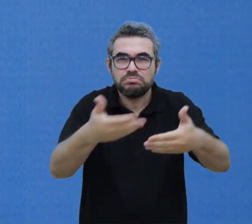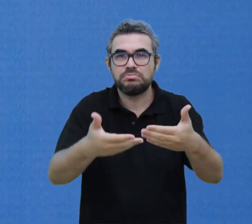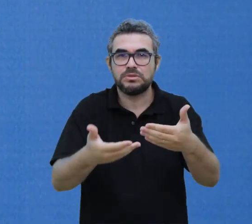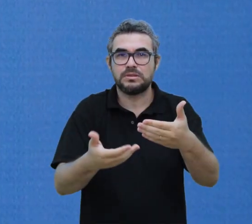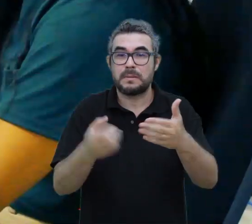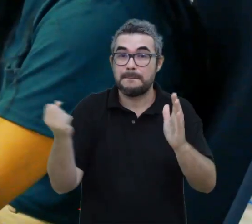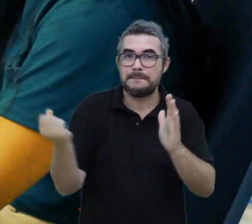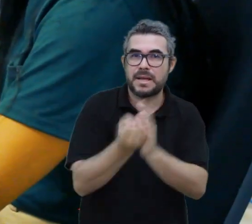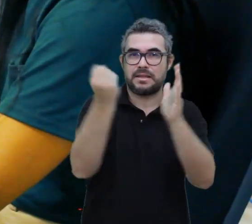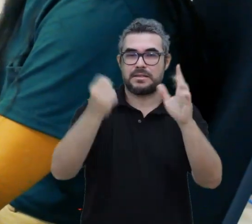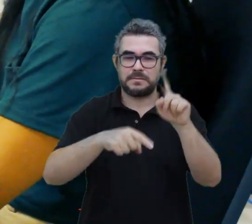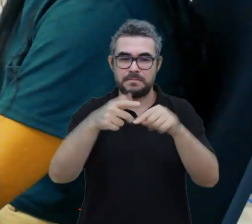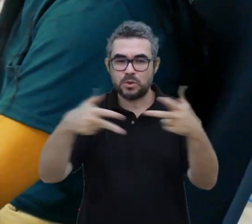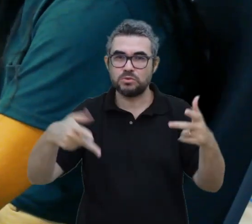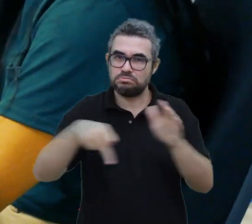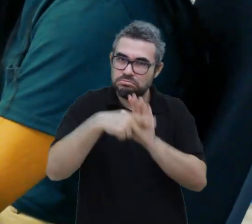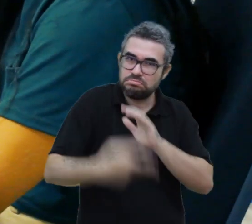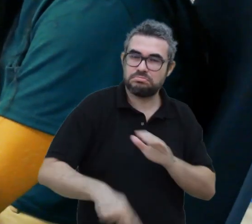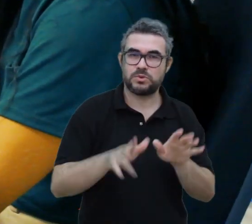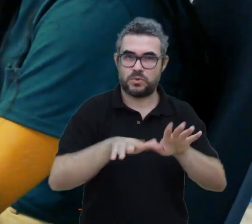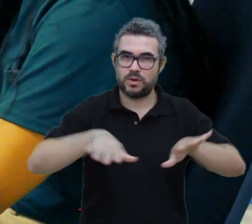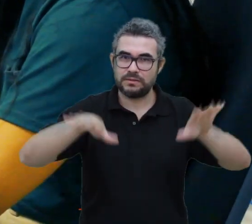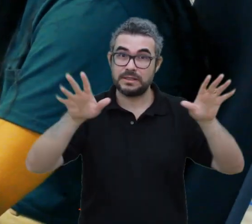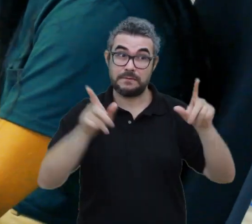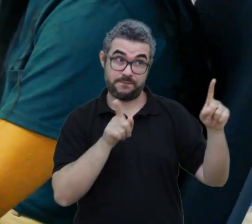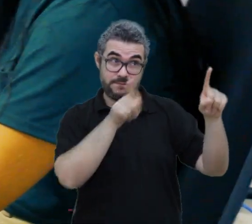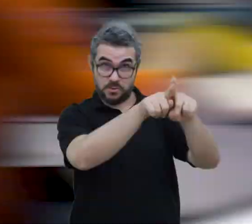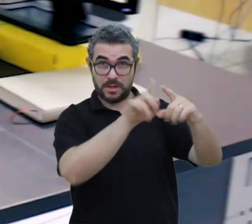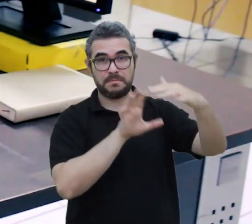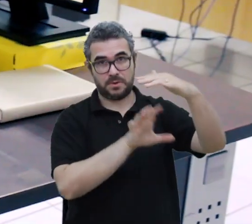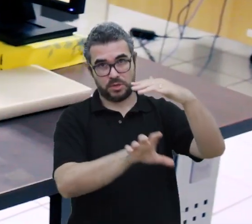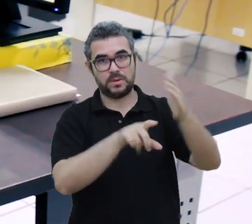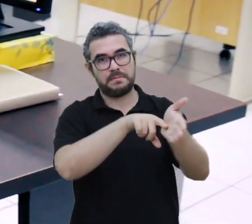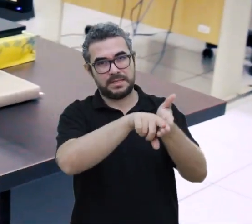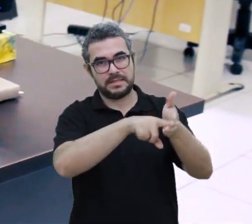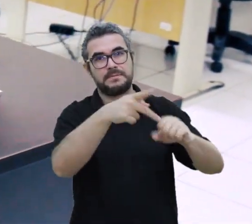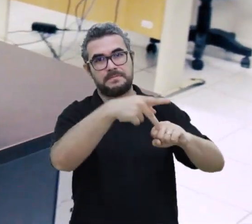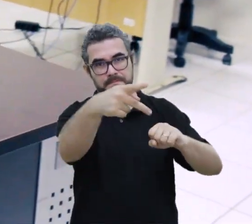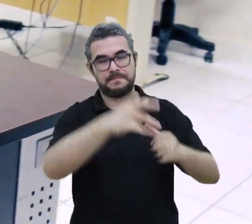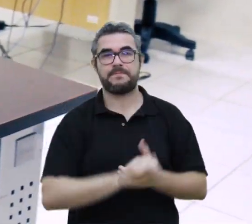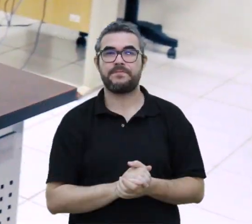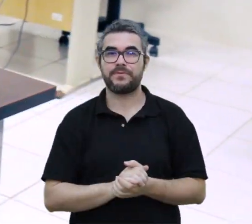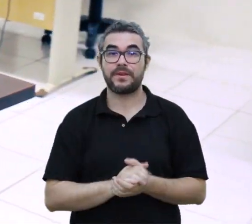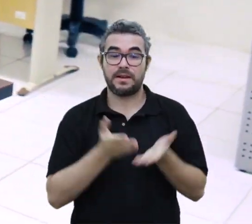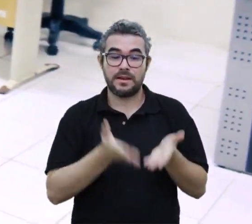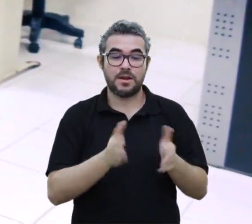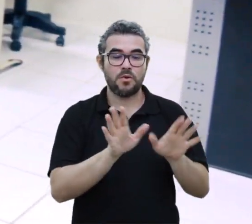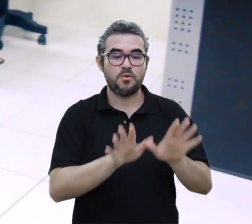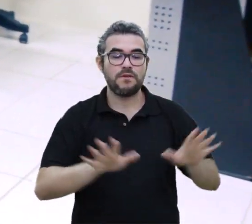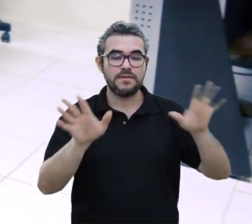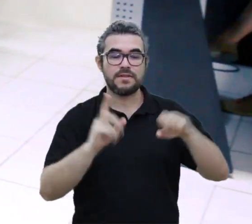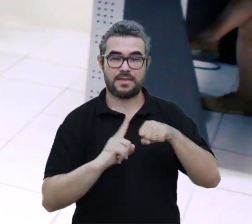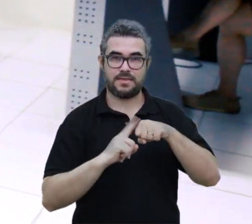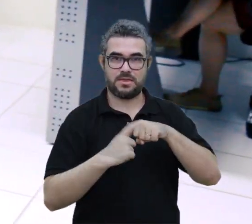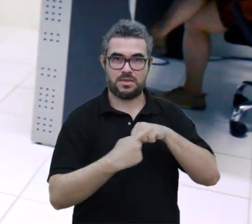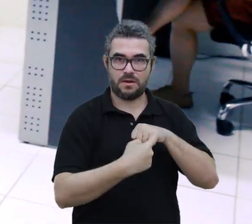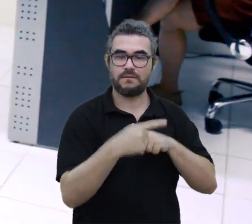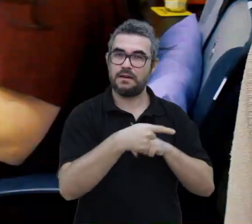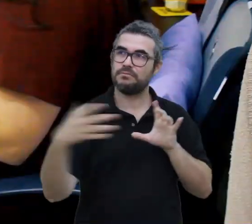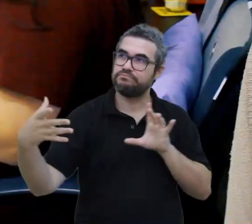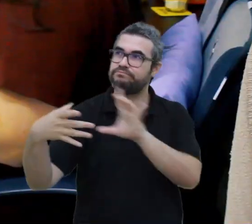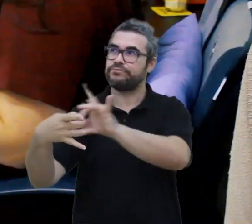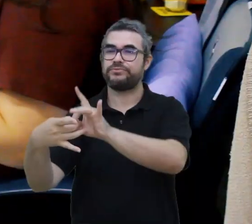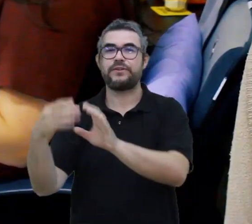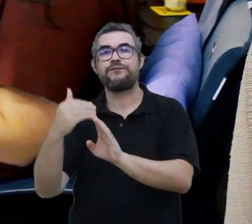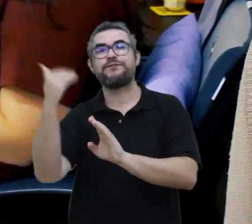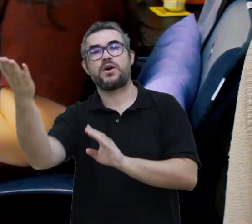e está vinculada à pró-reitoria de pesquisa e pós-graduação. A UFC inova é uma ponte entre a universidade e o mercado.